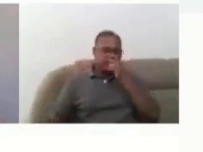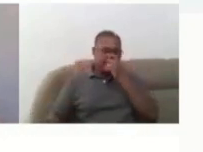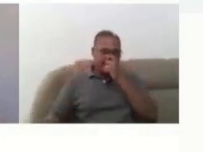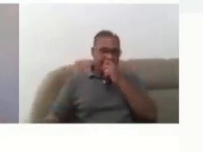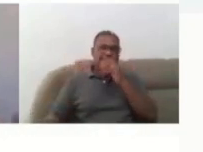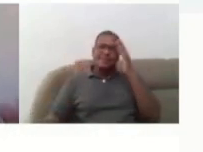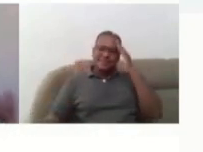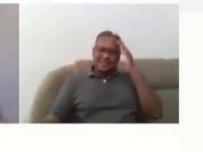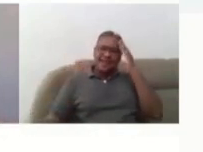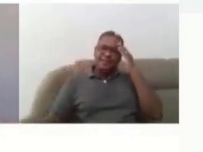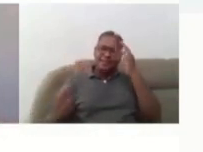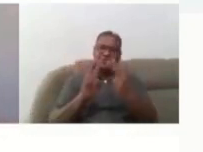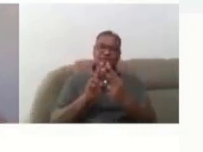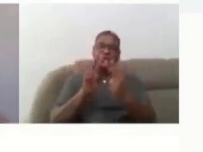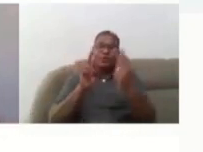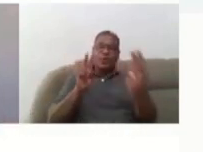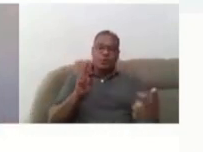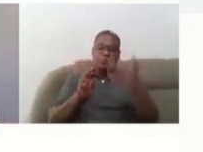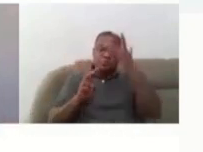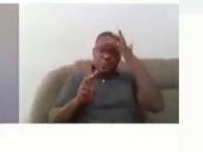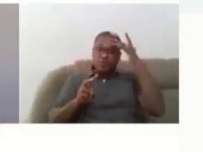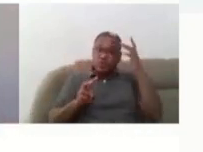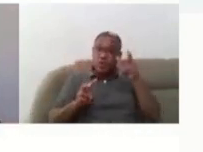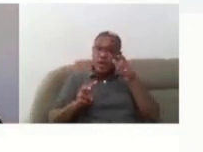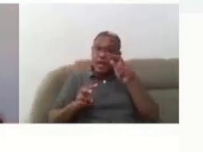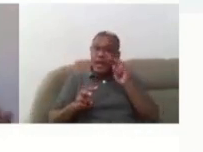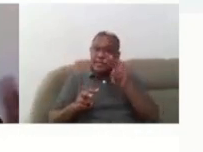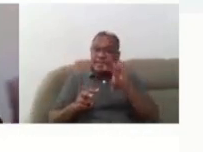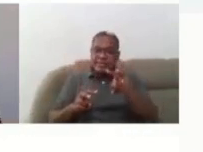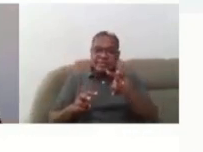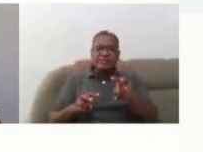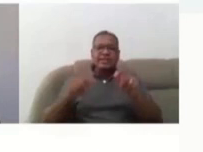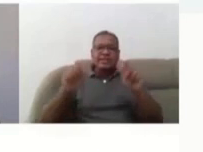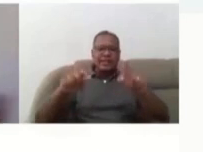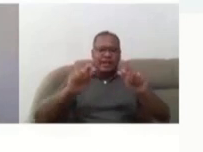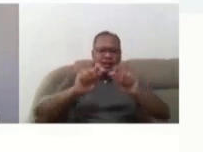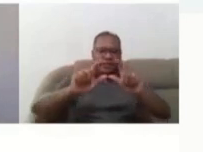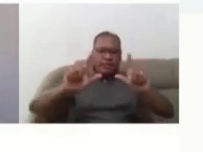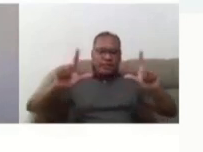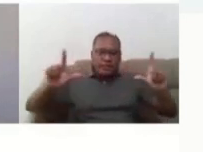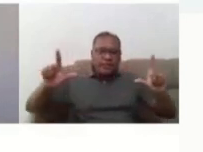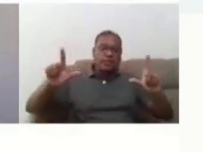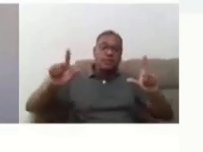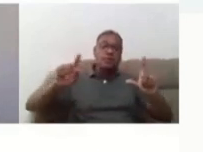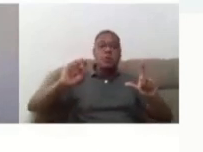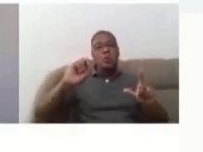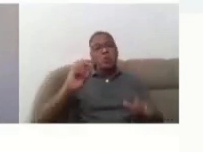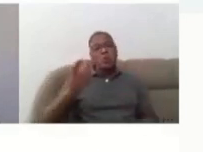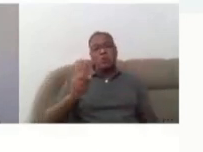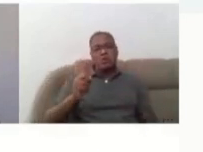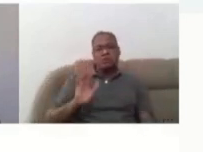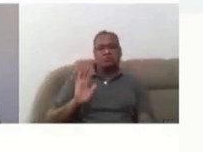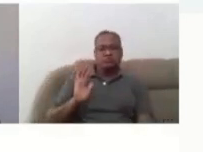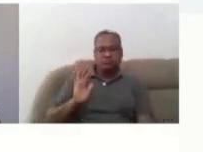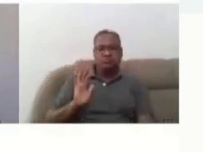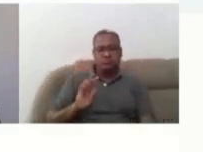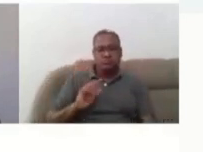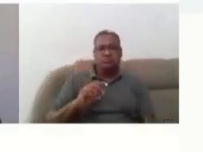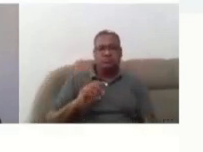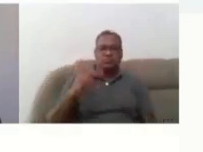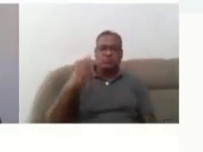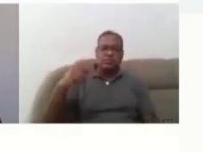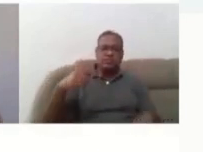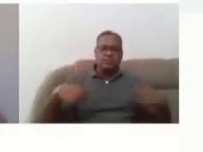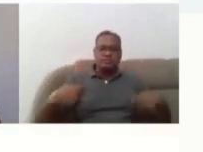virtual, a pessoa que está assistindo vai ter a possibilidade de ampliar a sua tela ou não de acordo com a sua necessidade.